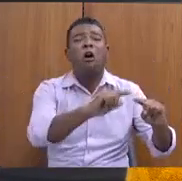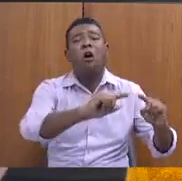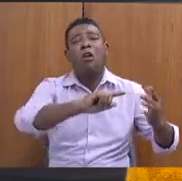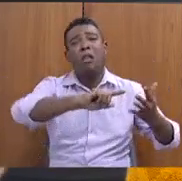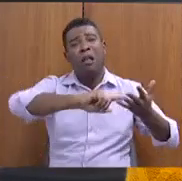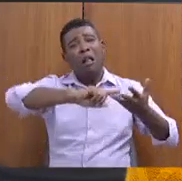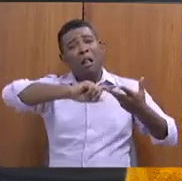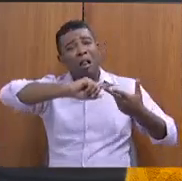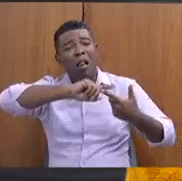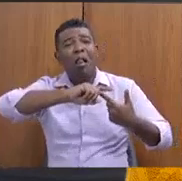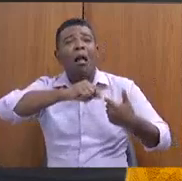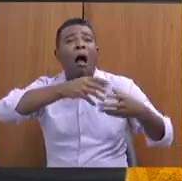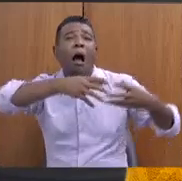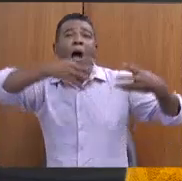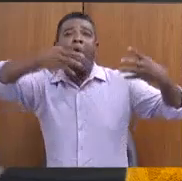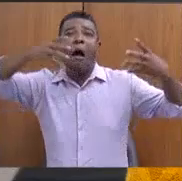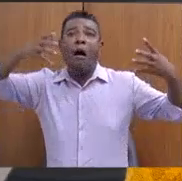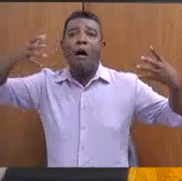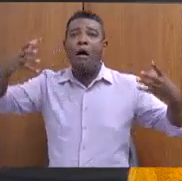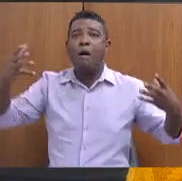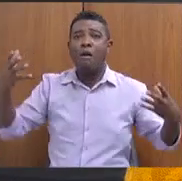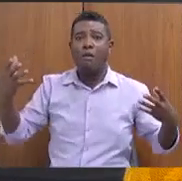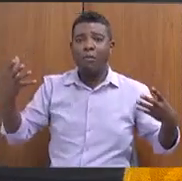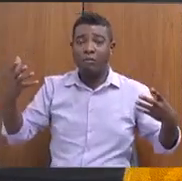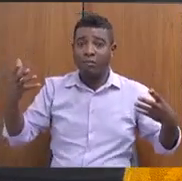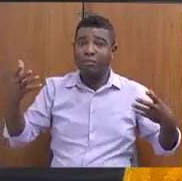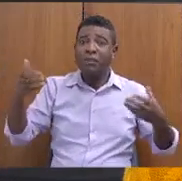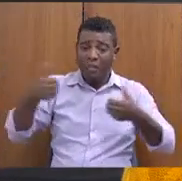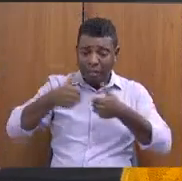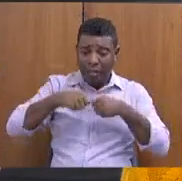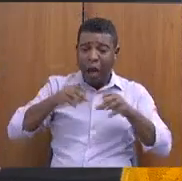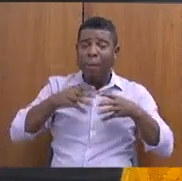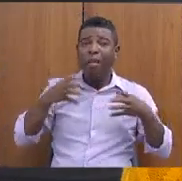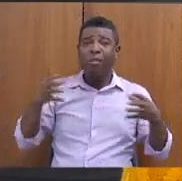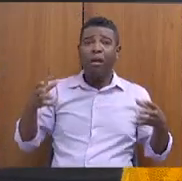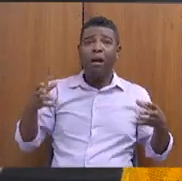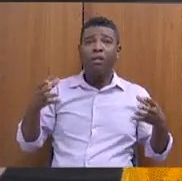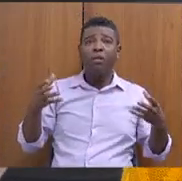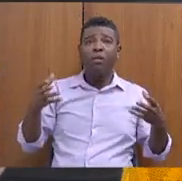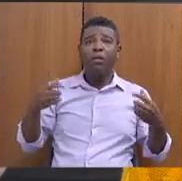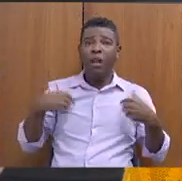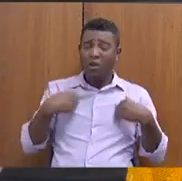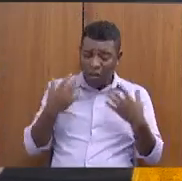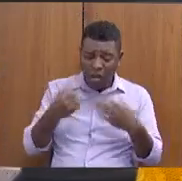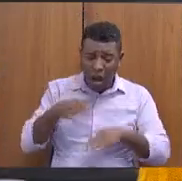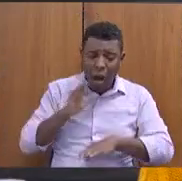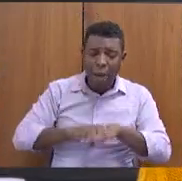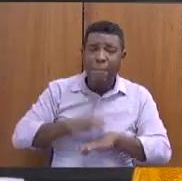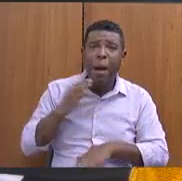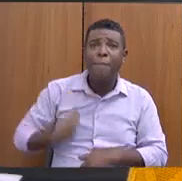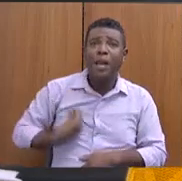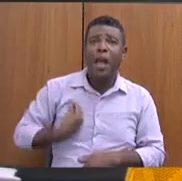Gerais só têm crescido. Então, eu gostaria de uma maior presença e interlocução com a Secretaria sobre a Política para a